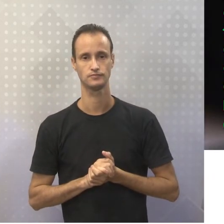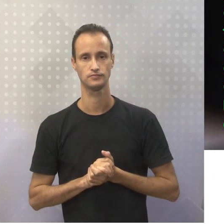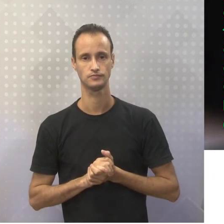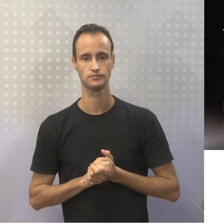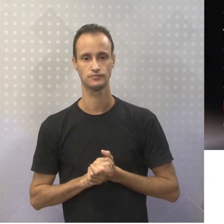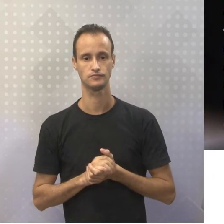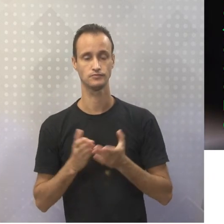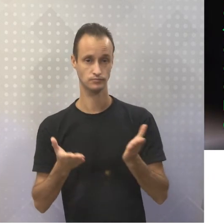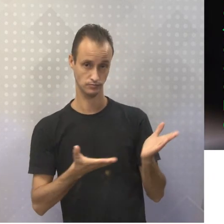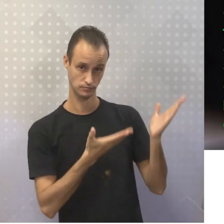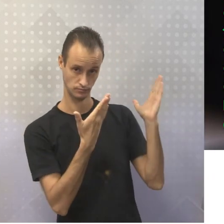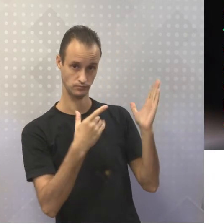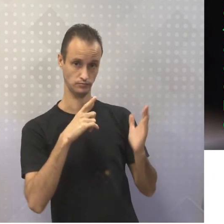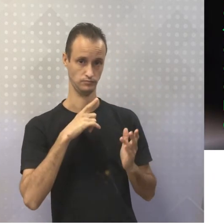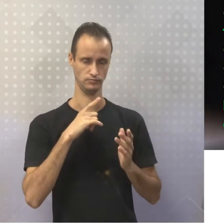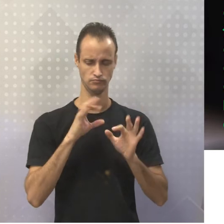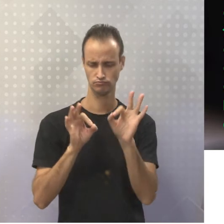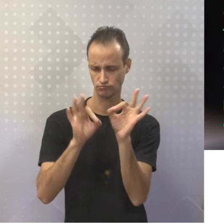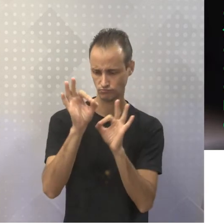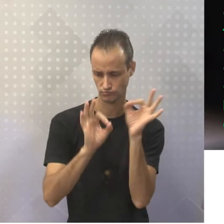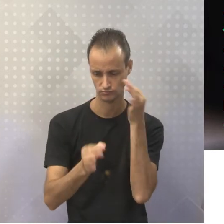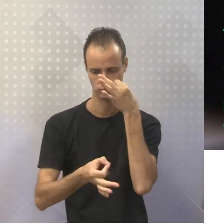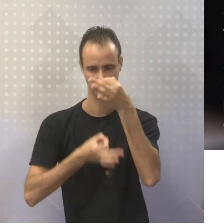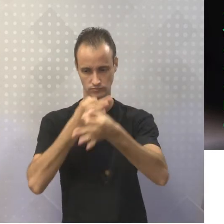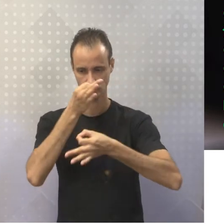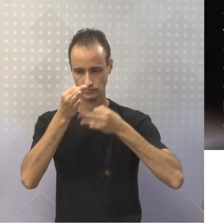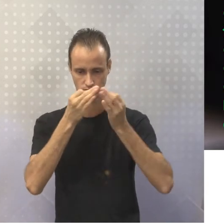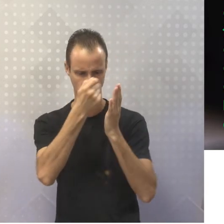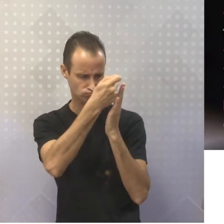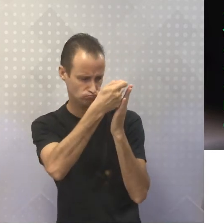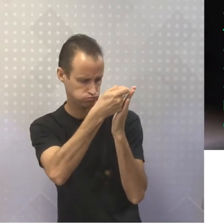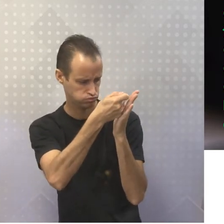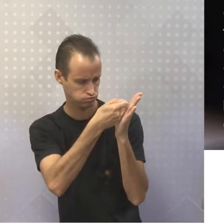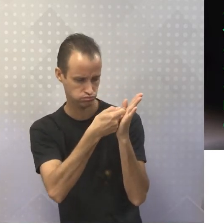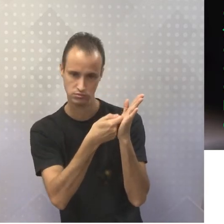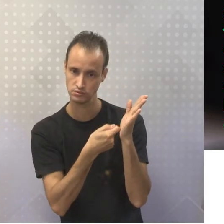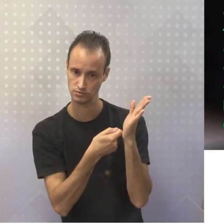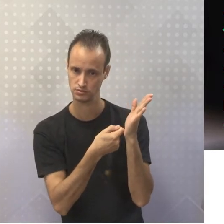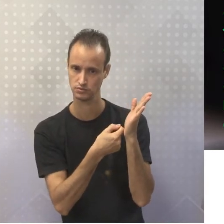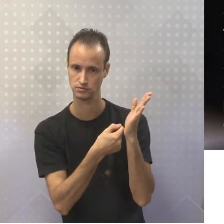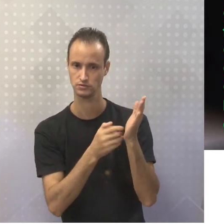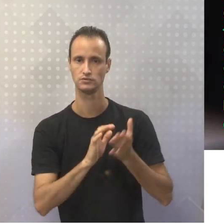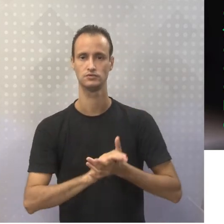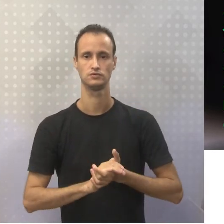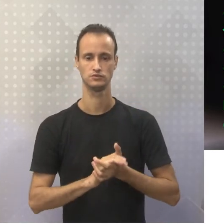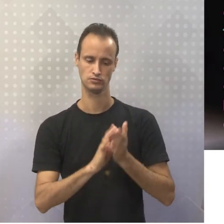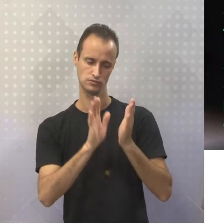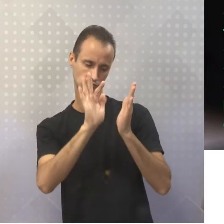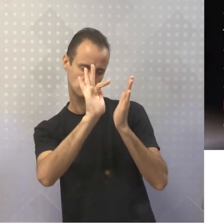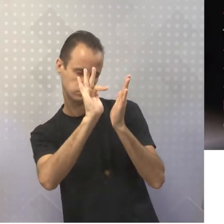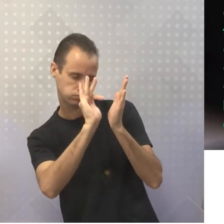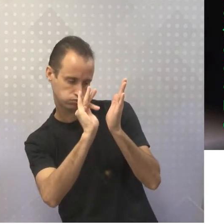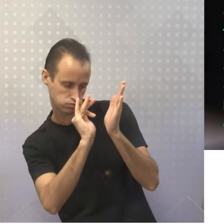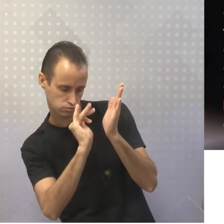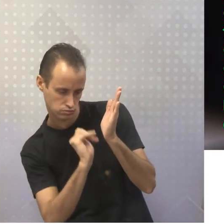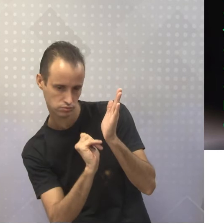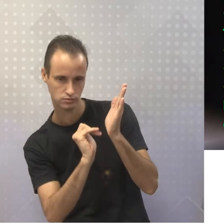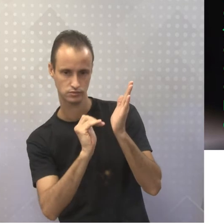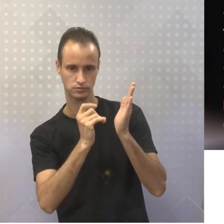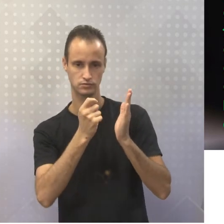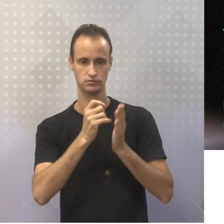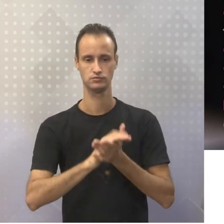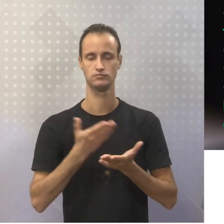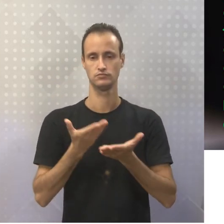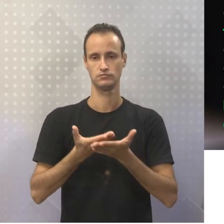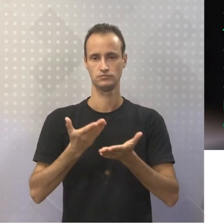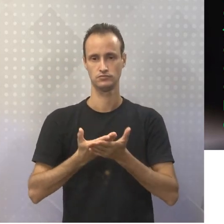Então, aqui, a gente tem, construindo a argumentação, né? Do texto, já, para a gente ir se encaminhando para o final aqui da